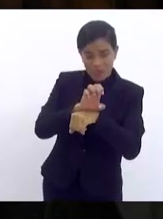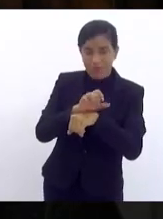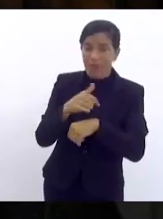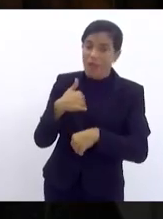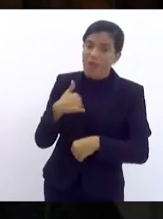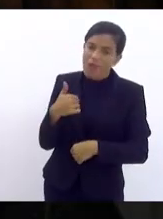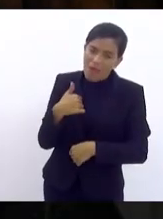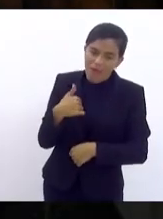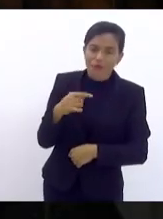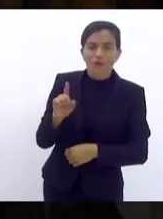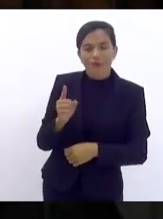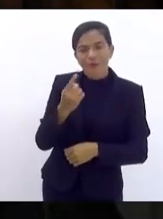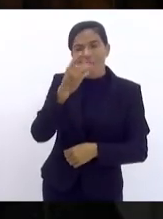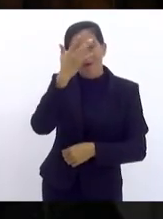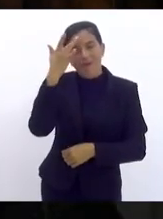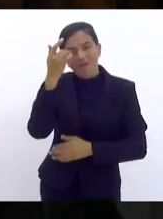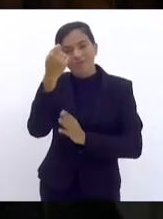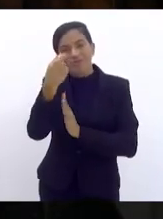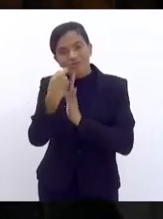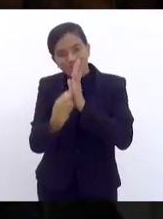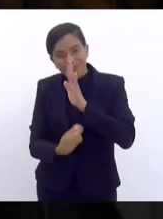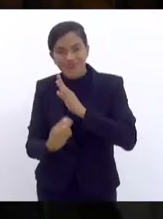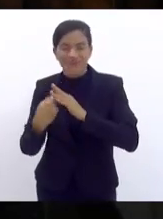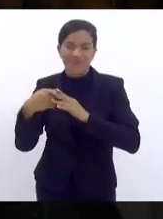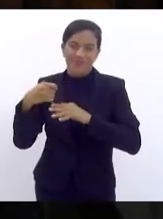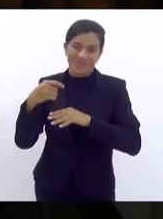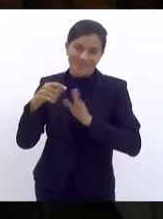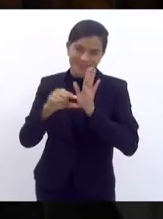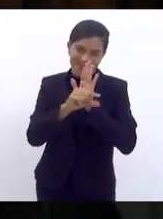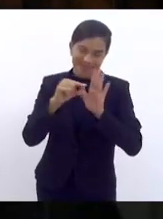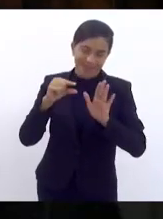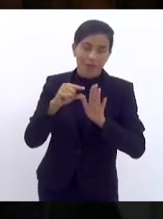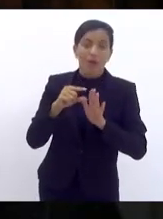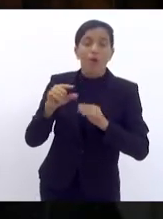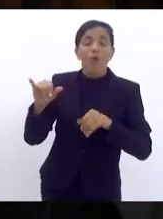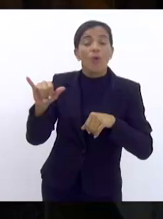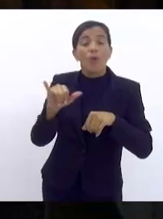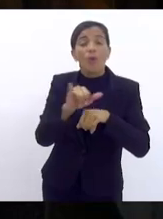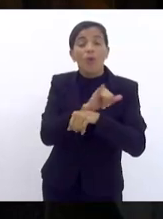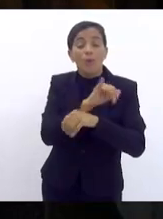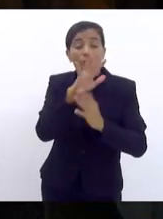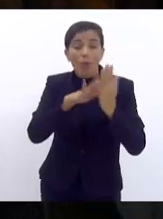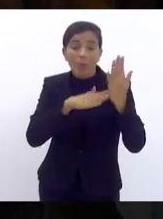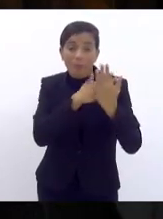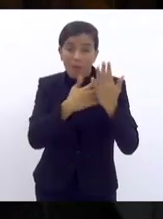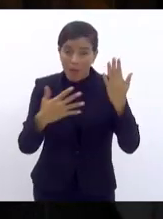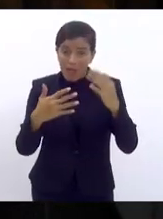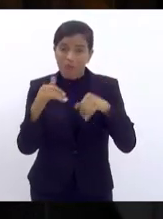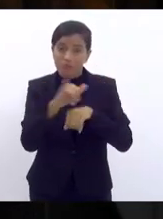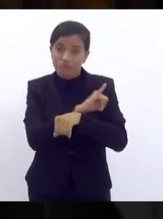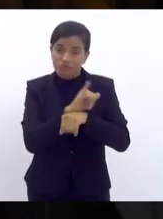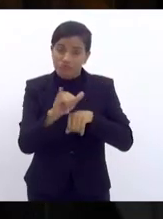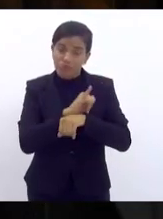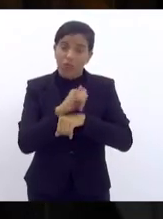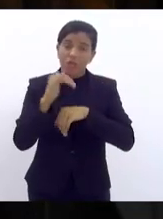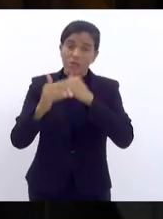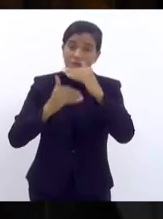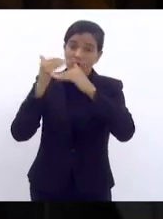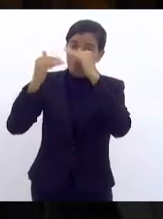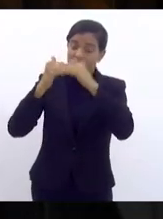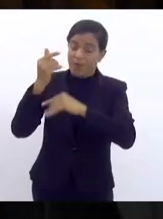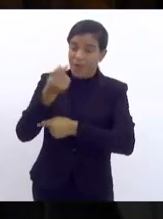honra de ser um dos autores, um plano estratégico de desenvolvimento econômico e social. O próprio